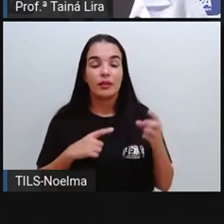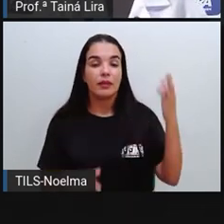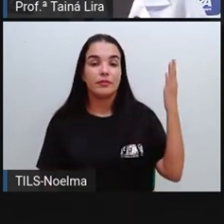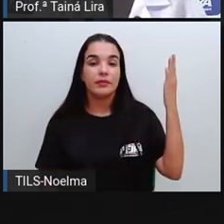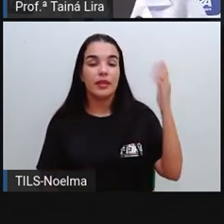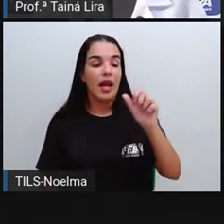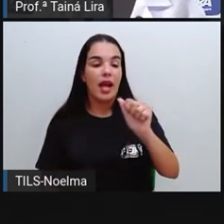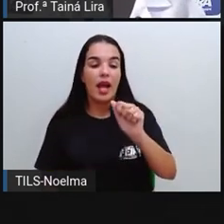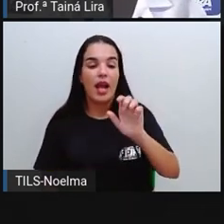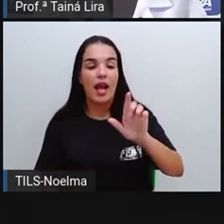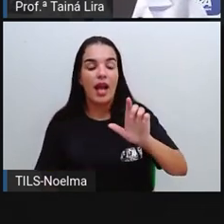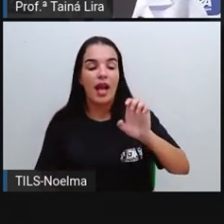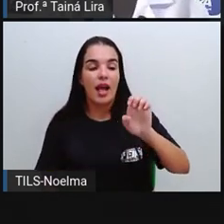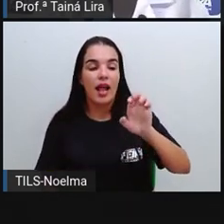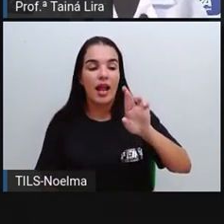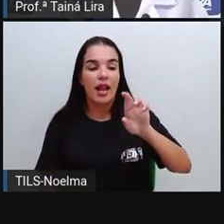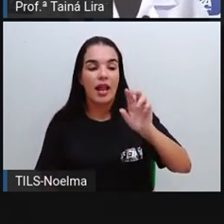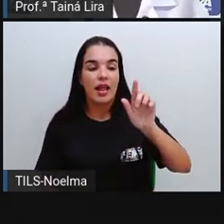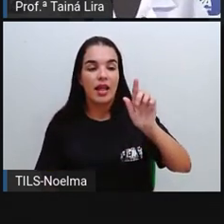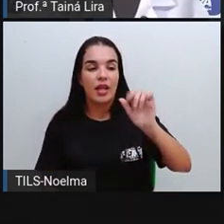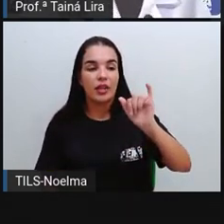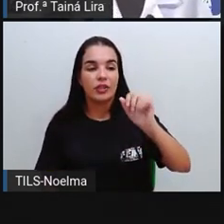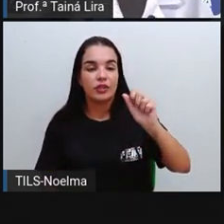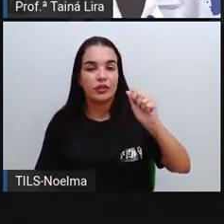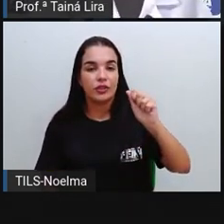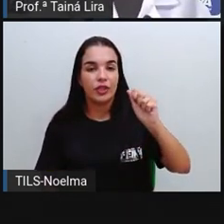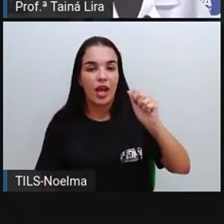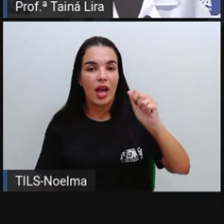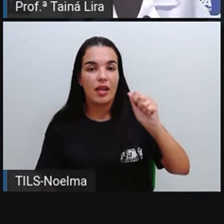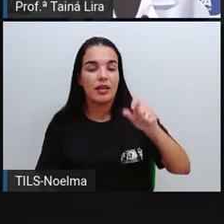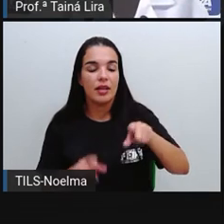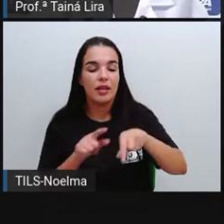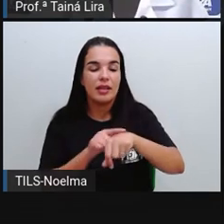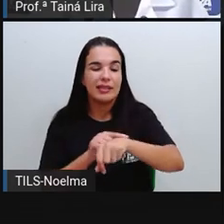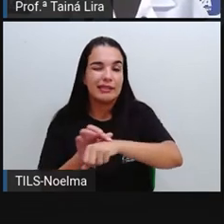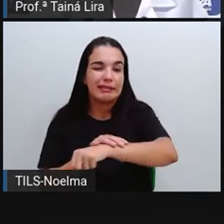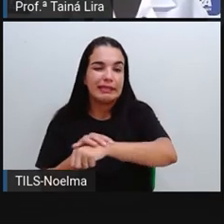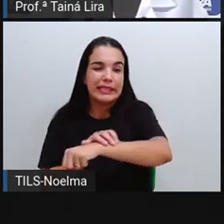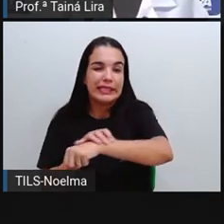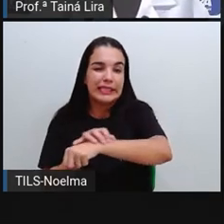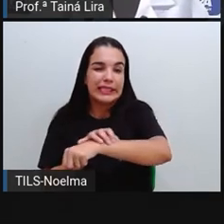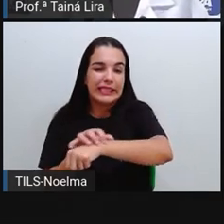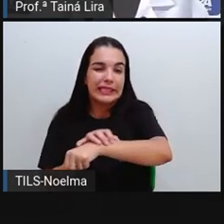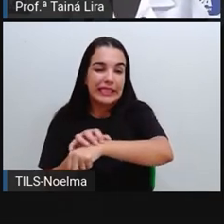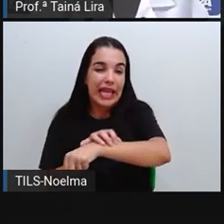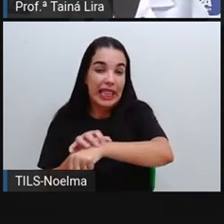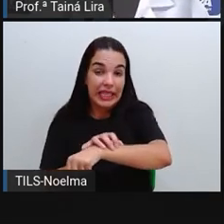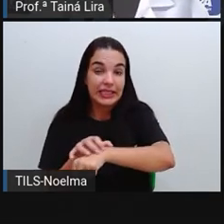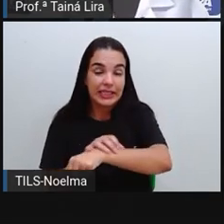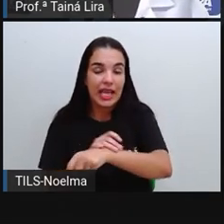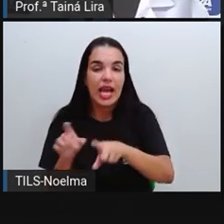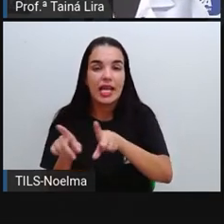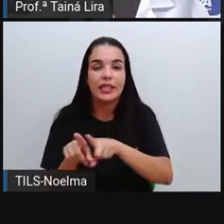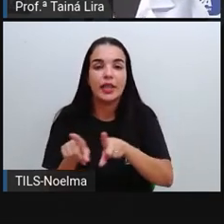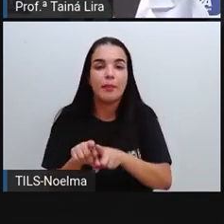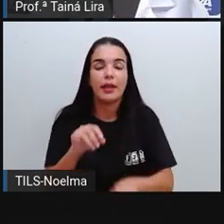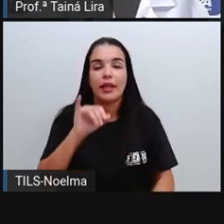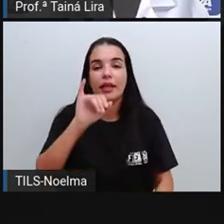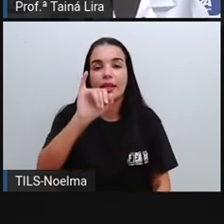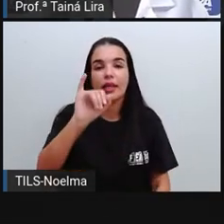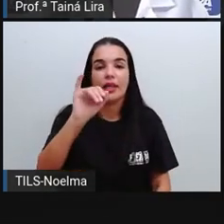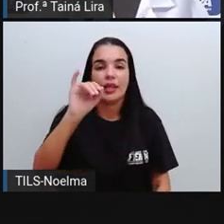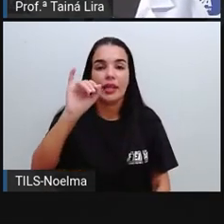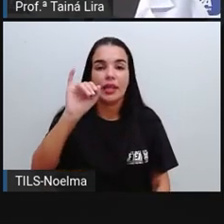sobre alimentação, tem uma outra questão que a gente muitas vezes a gente fala pouco,